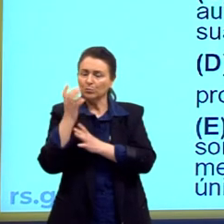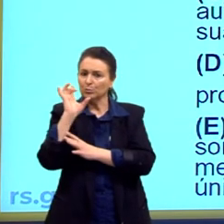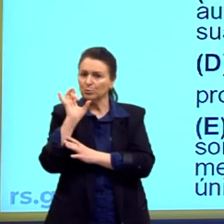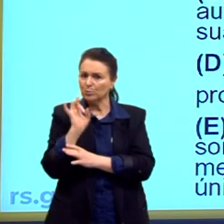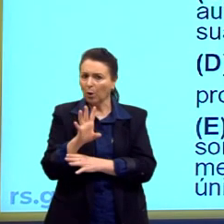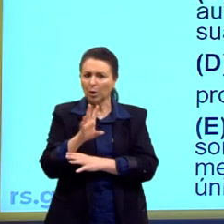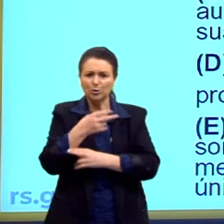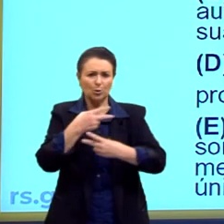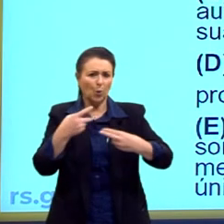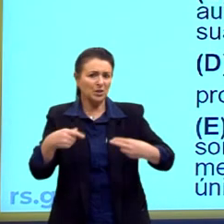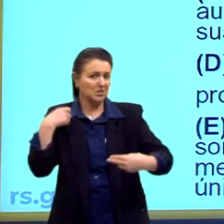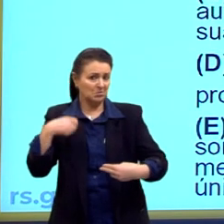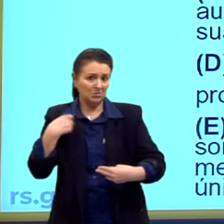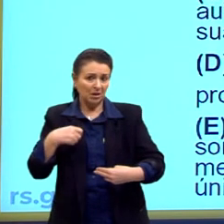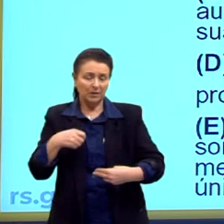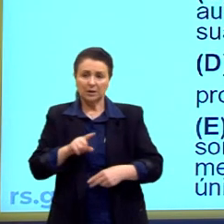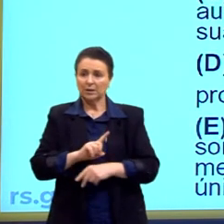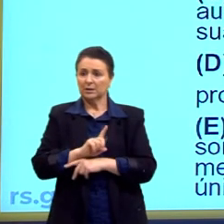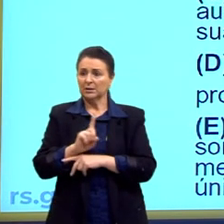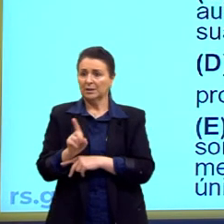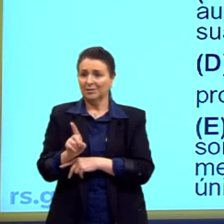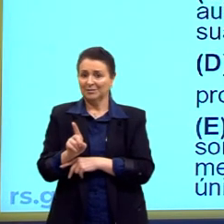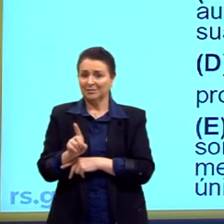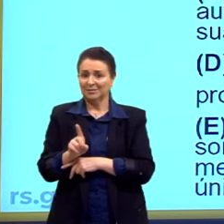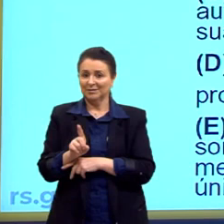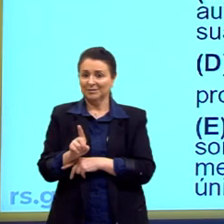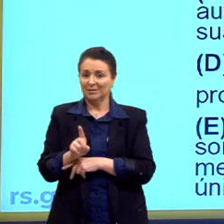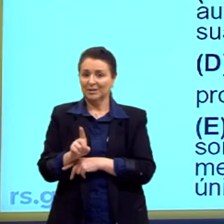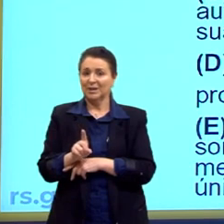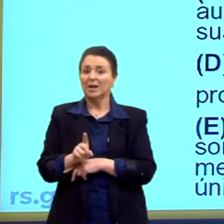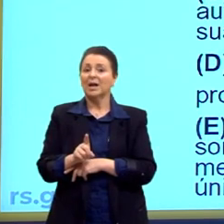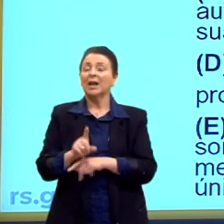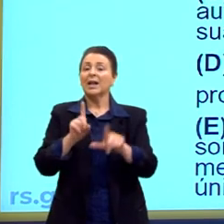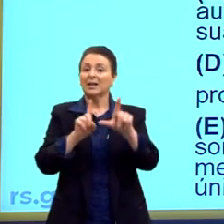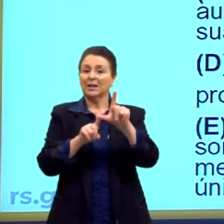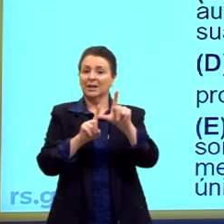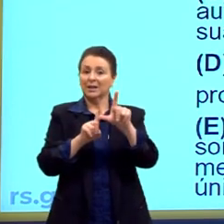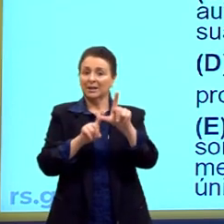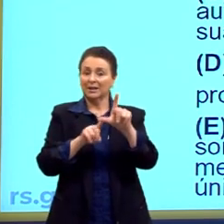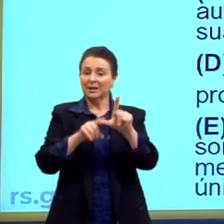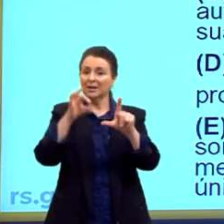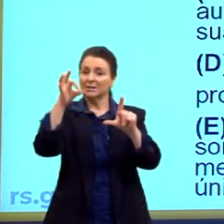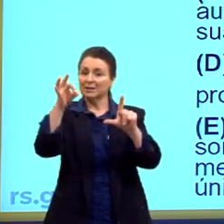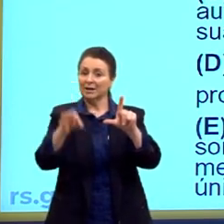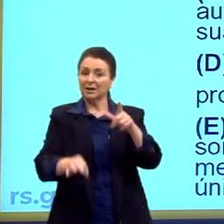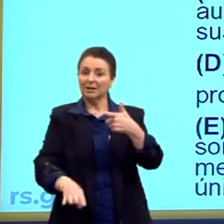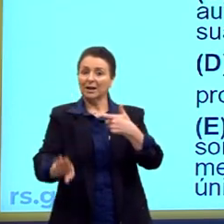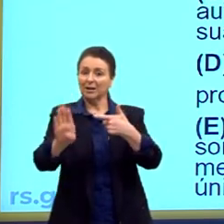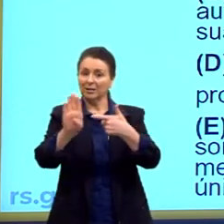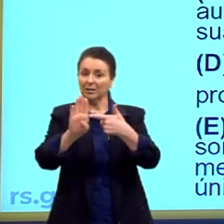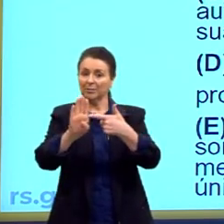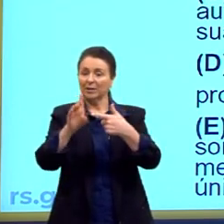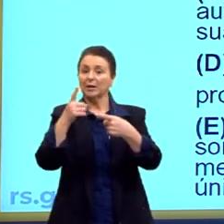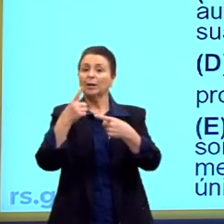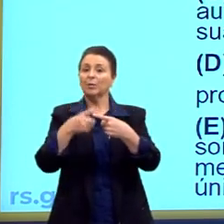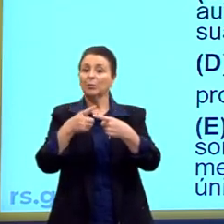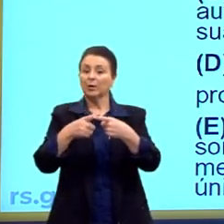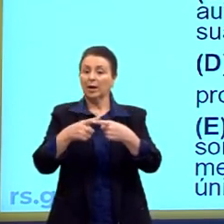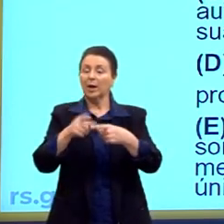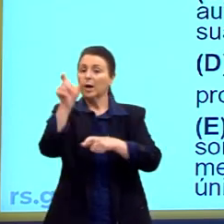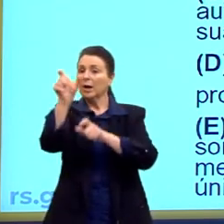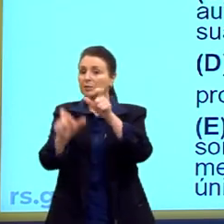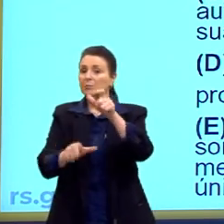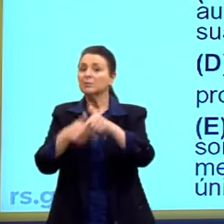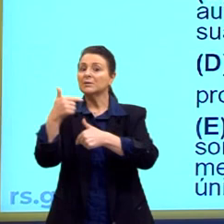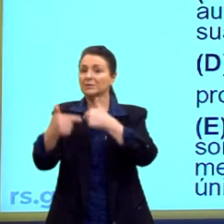itens necessários, não, então, a alternativa correta é a alternativa B, por ter um trabalhador